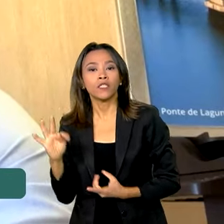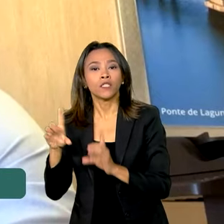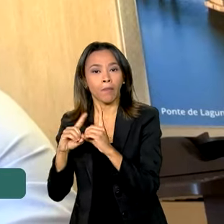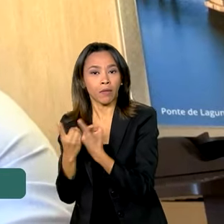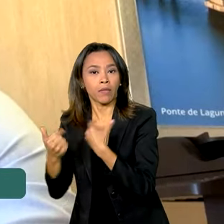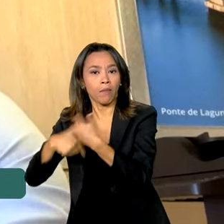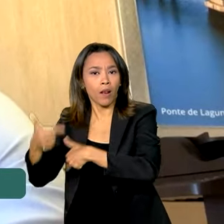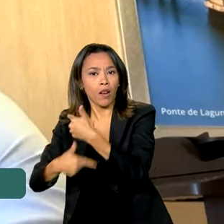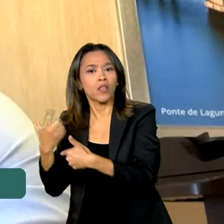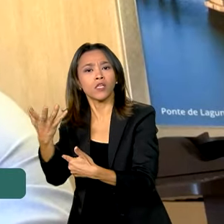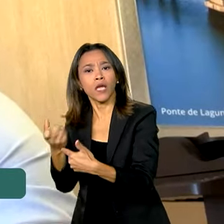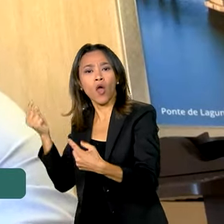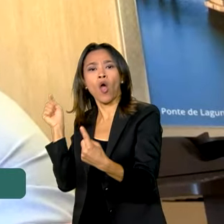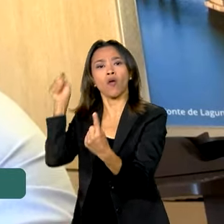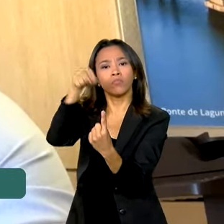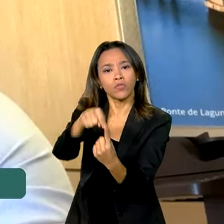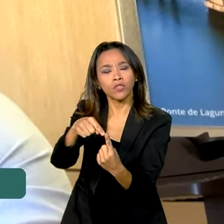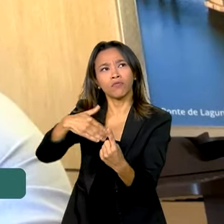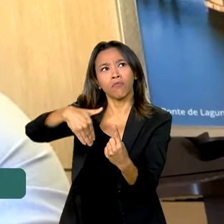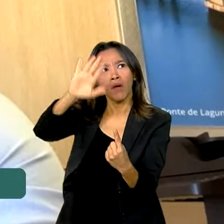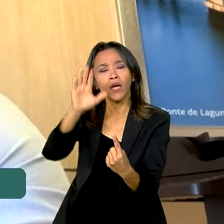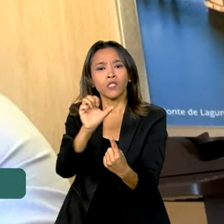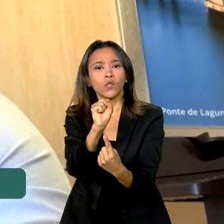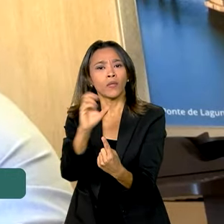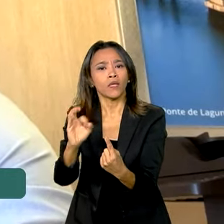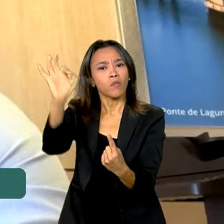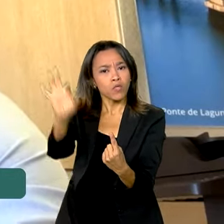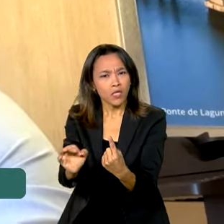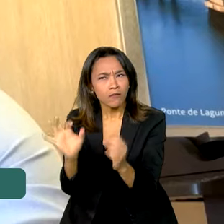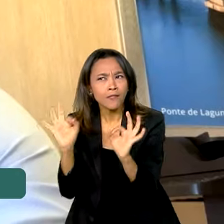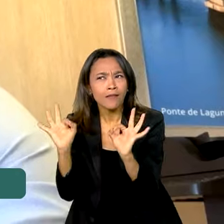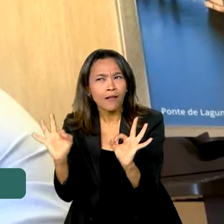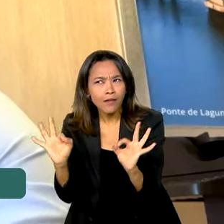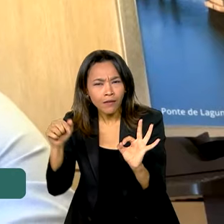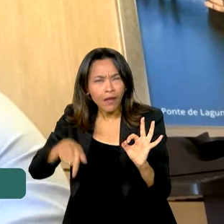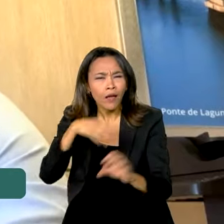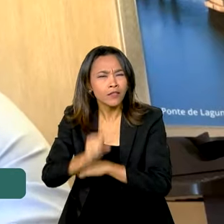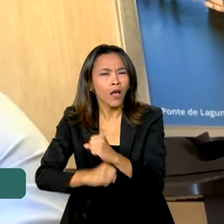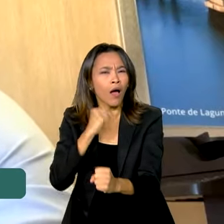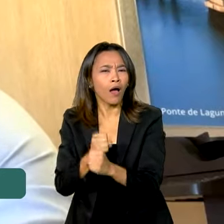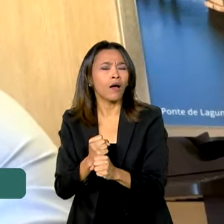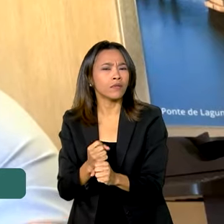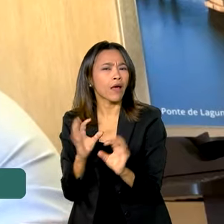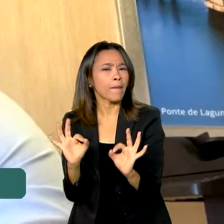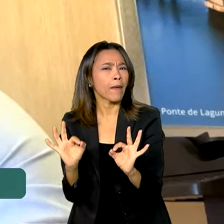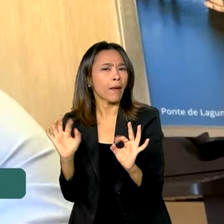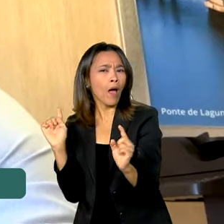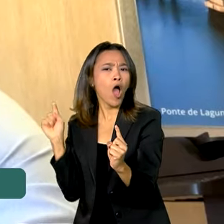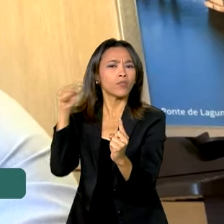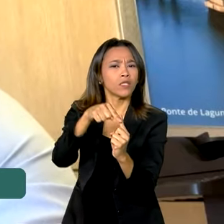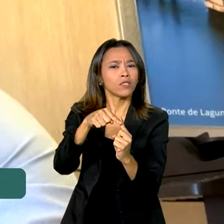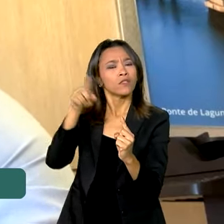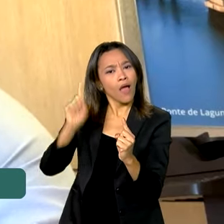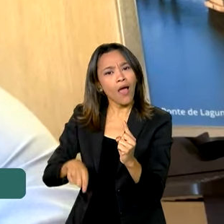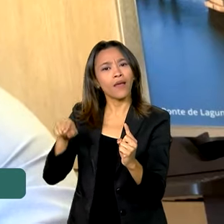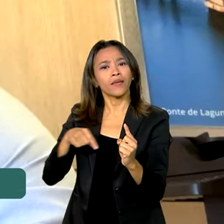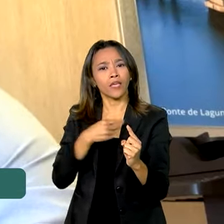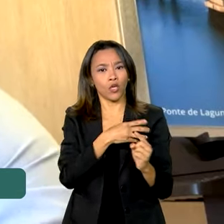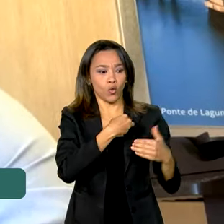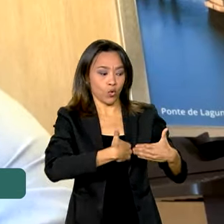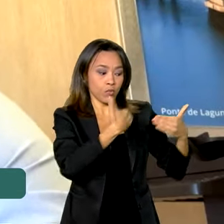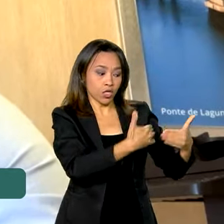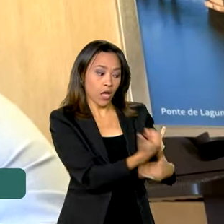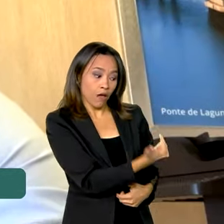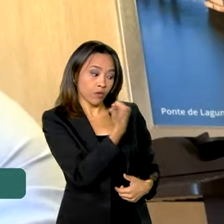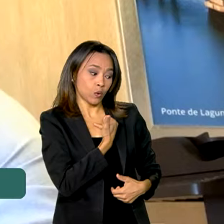com essa meta, a gente quer ultrapassar os 80%, se tudo der certo, ainda esse ano, no ICM. A meta que o Ministério estabeleceu para a gente, DENIT,